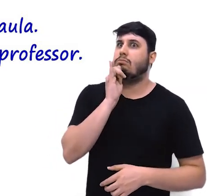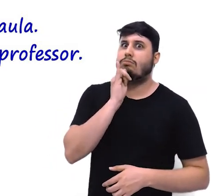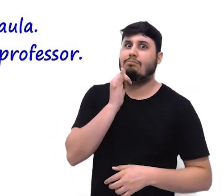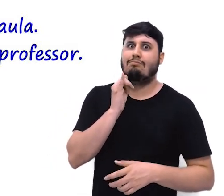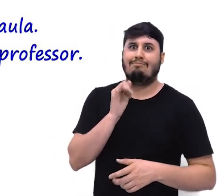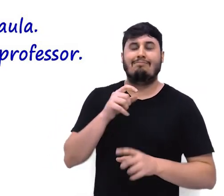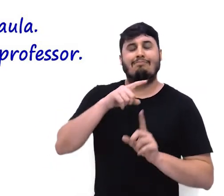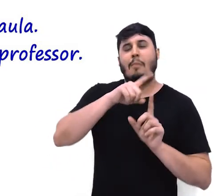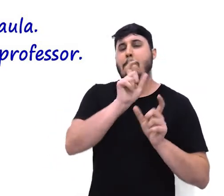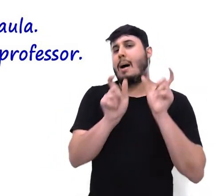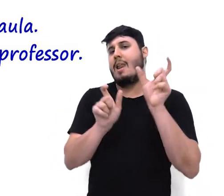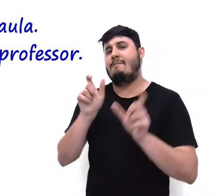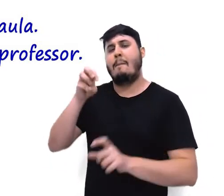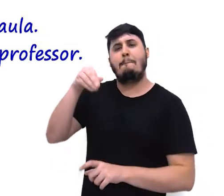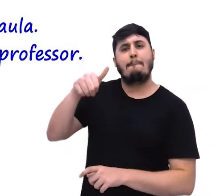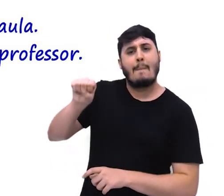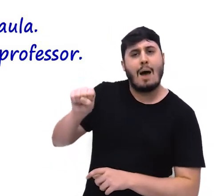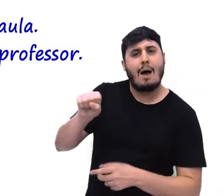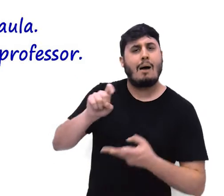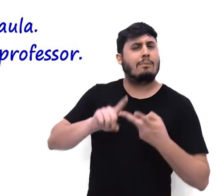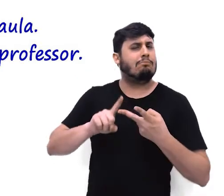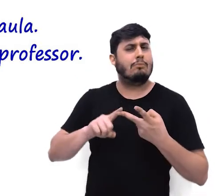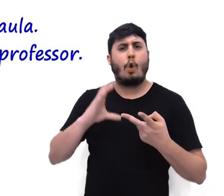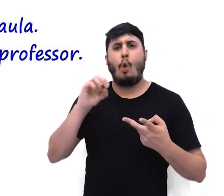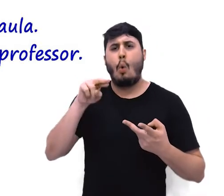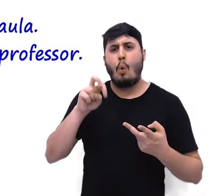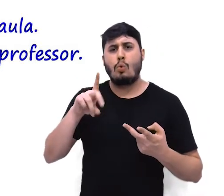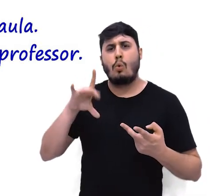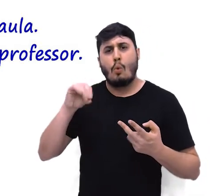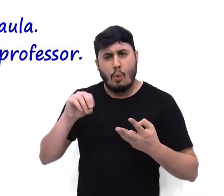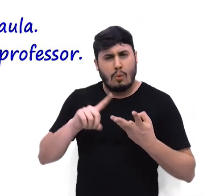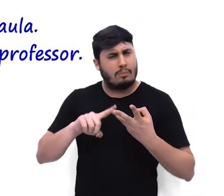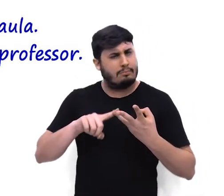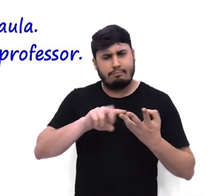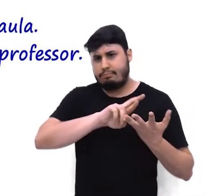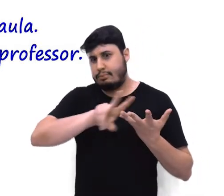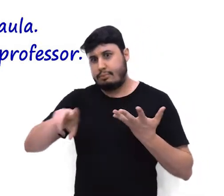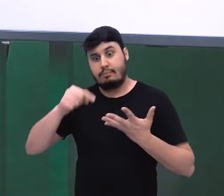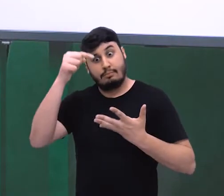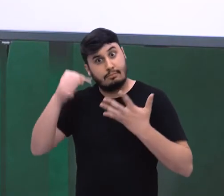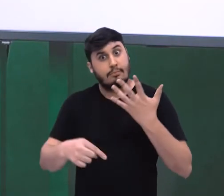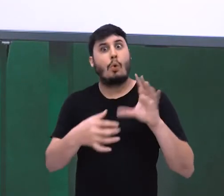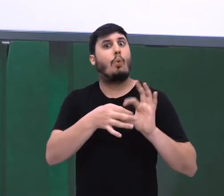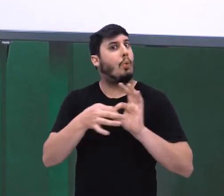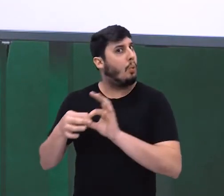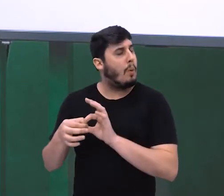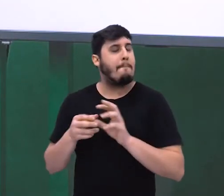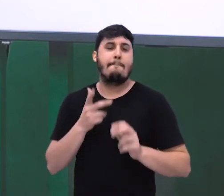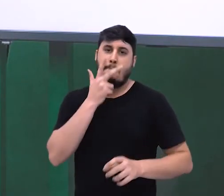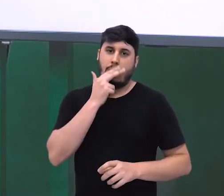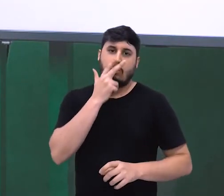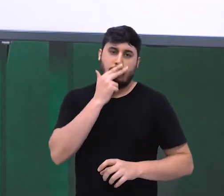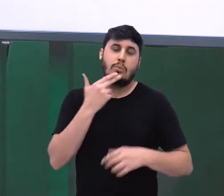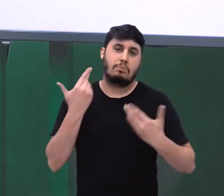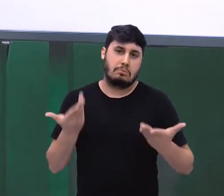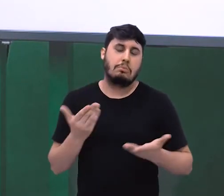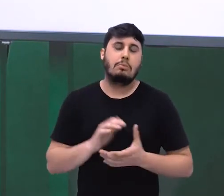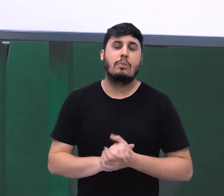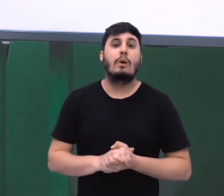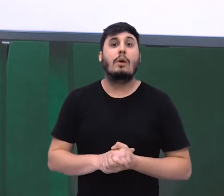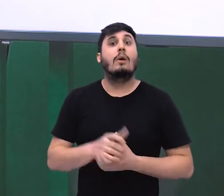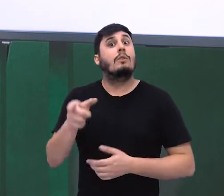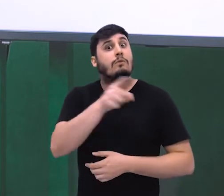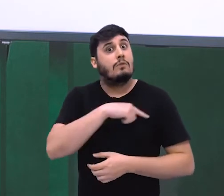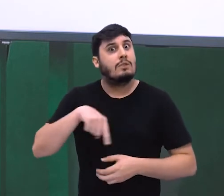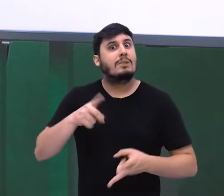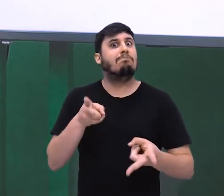contudo, todavia, entretanto, todas essas que você pode observar. Observe que elas sugerem